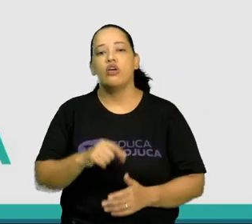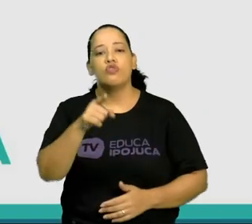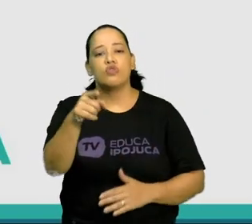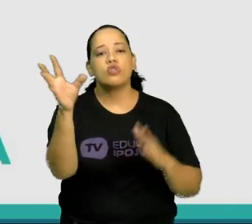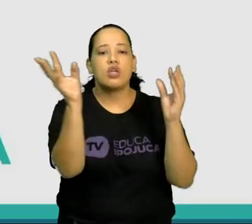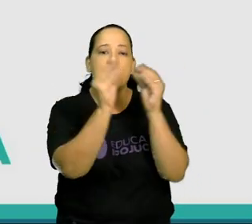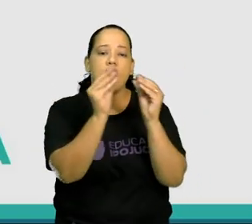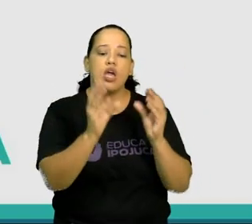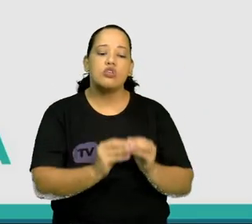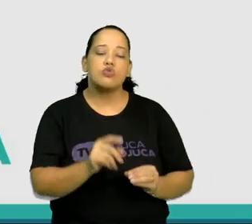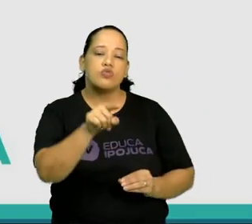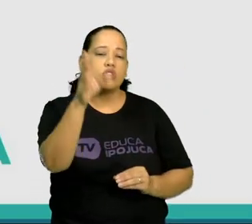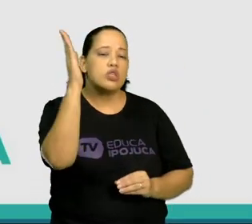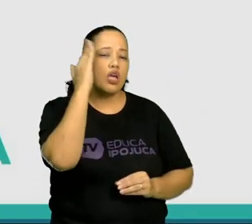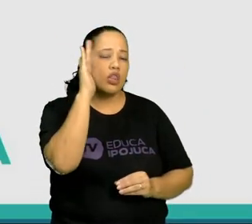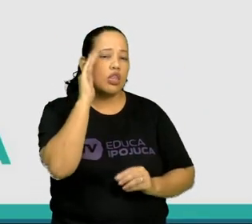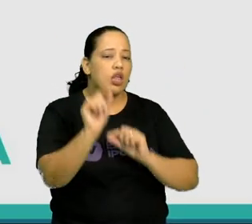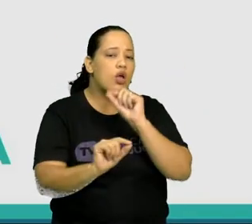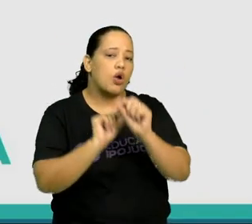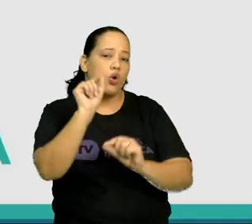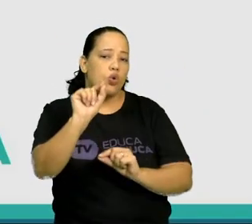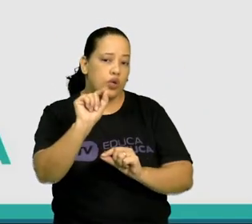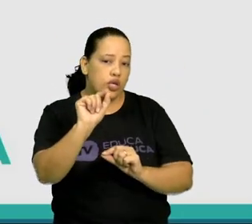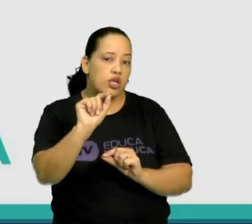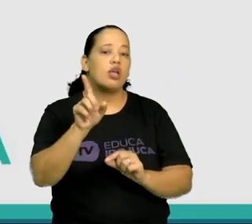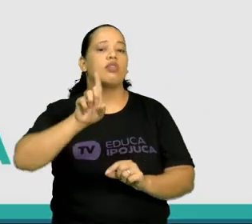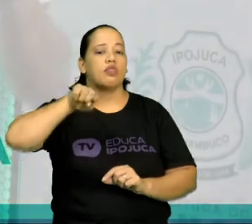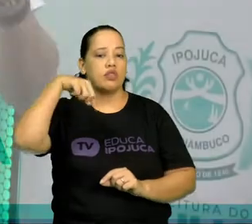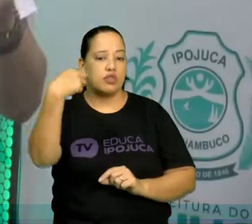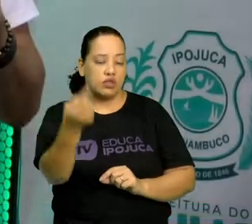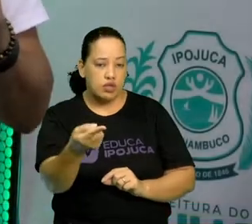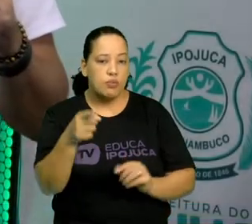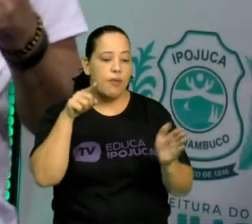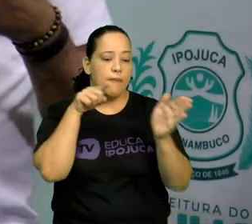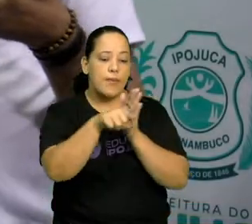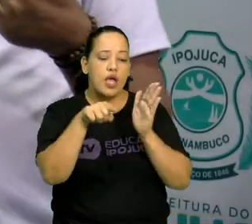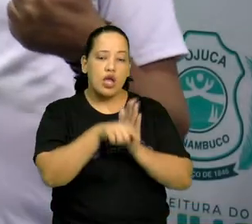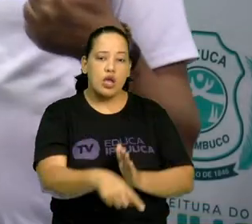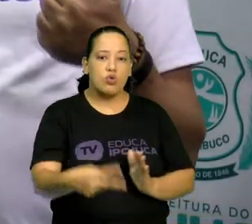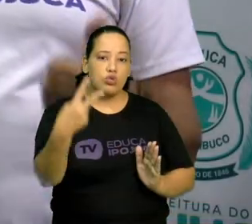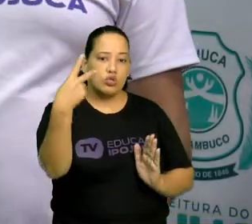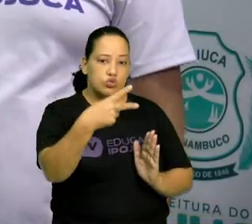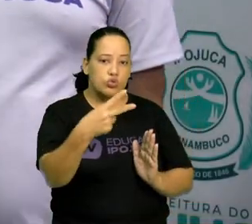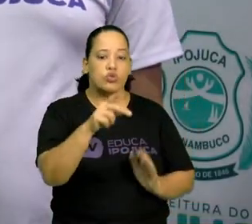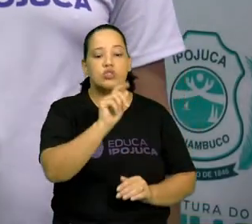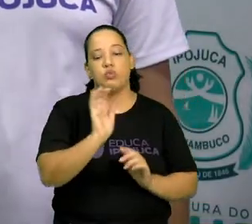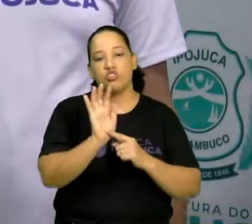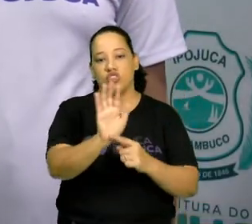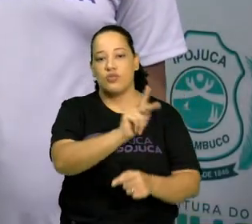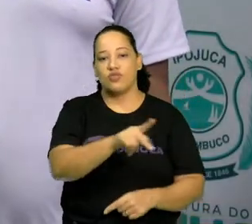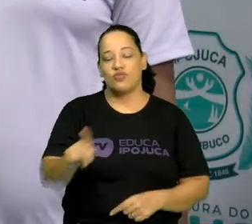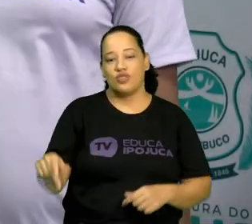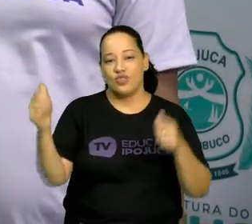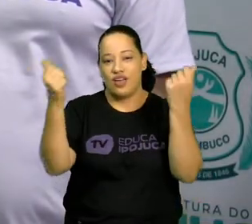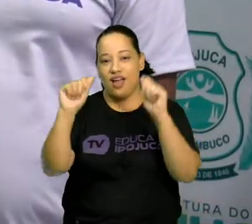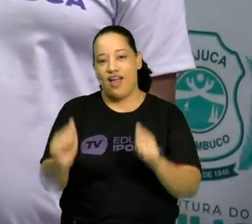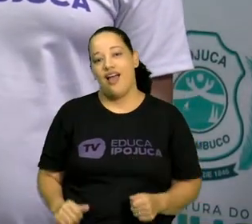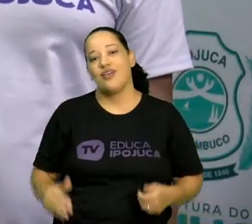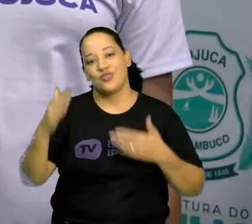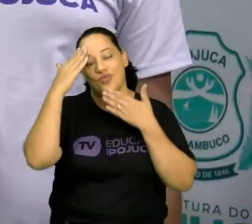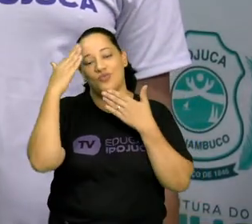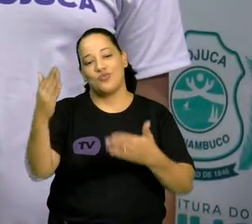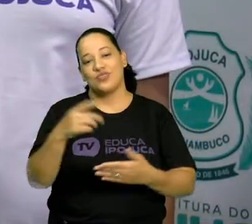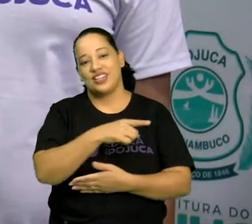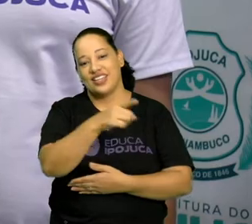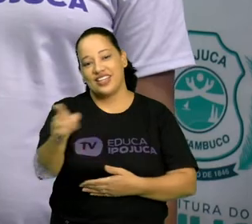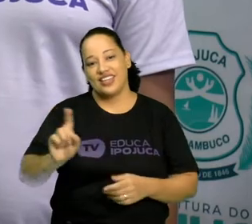e formule duas perguntas para a sua professora ou professor de artes, beleza? Então vamos nessa? Valeu pessoal, muito